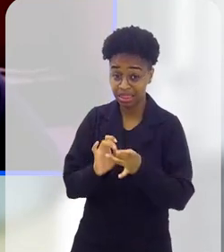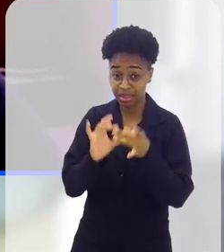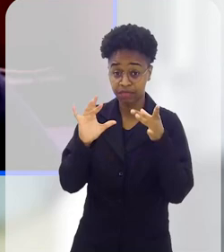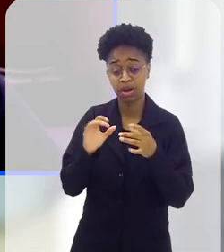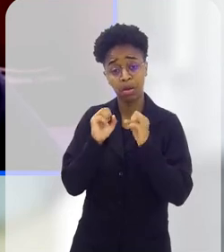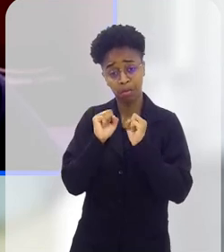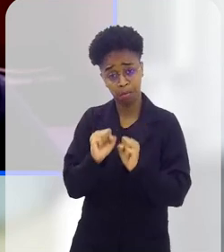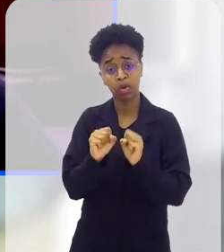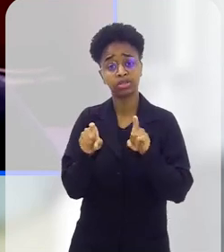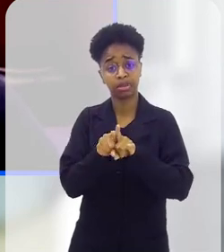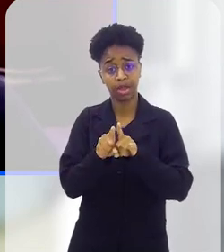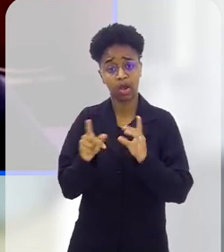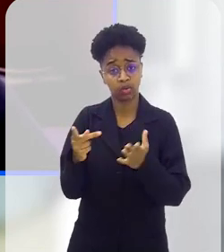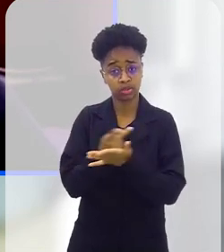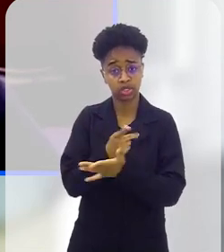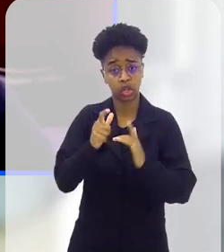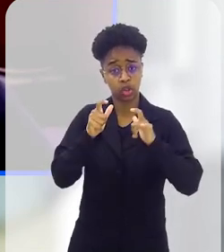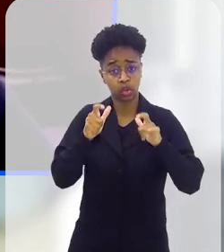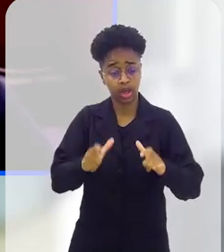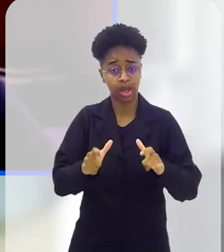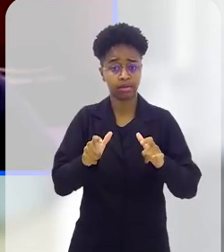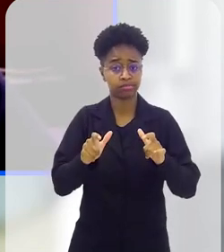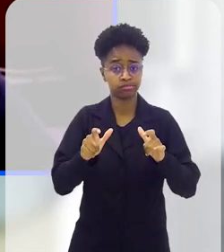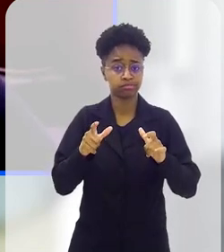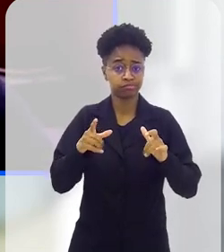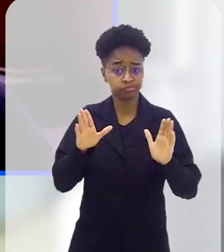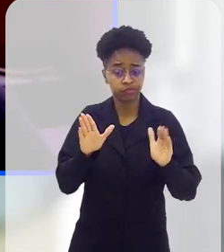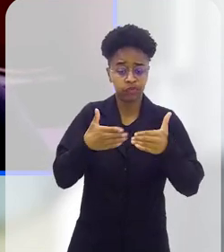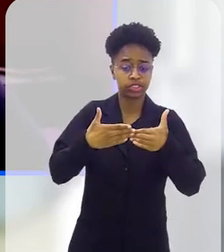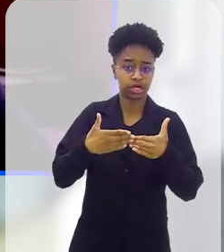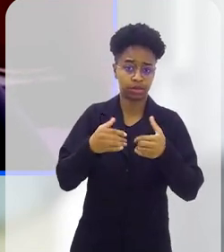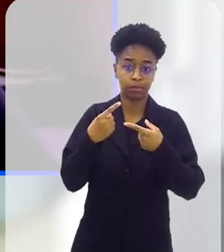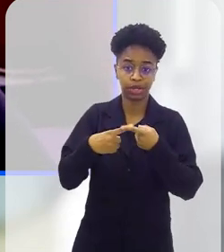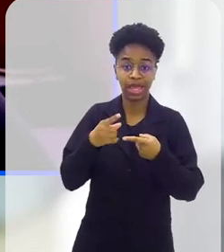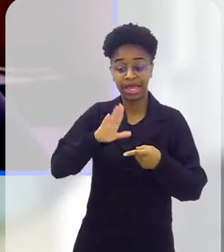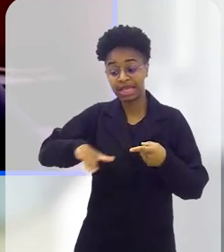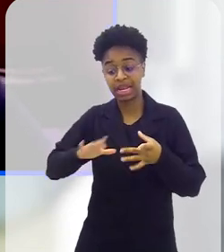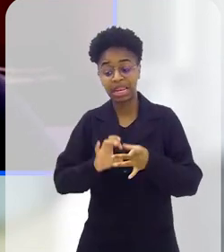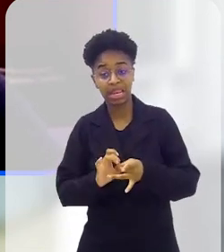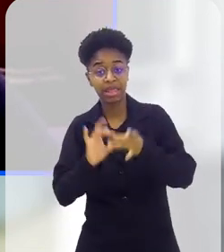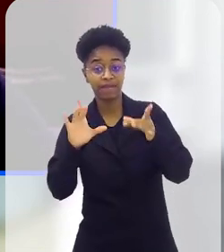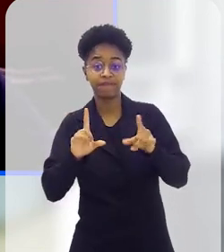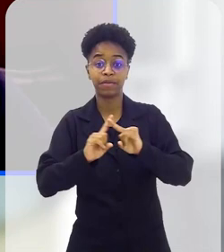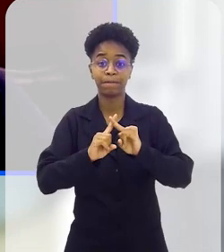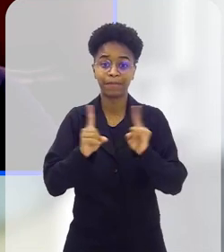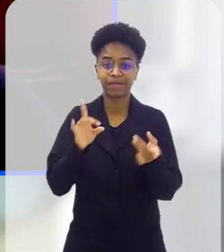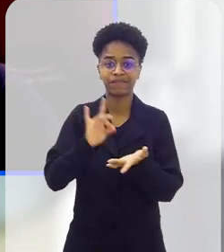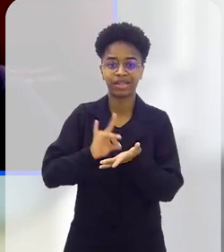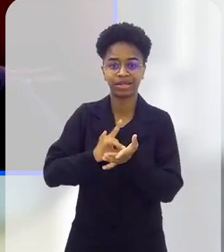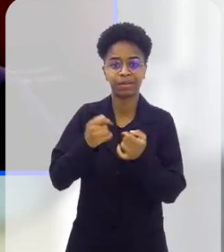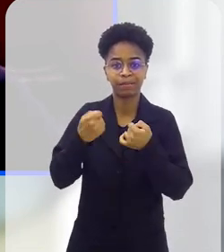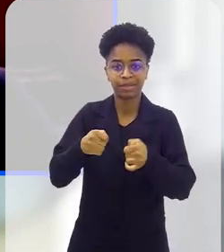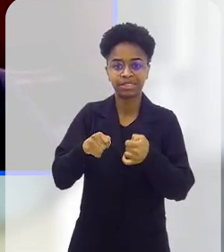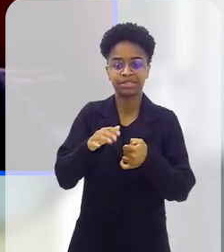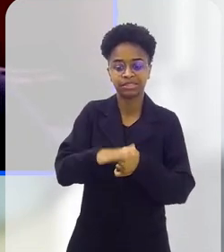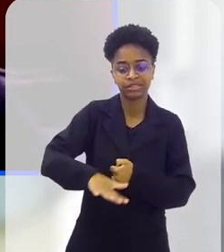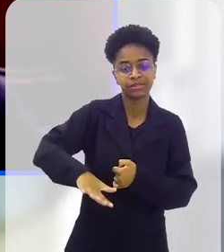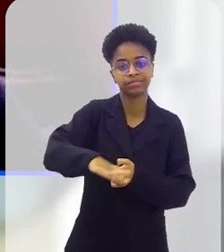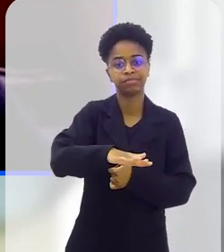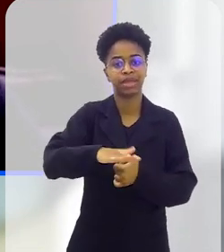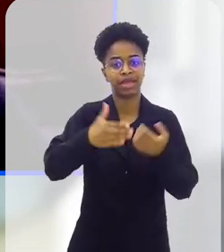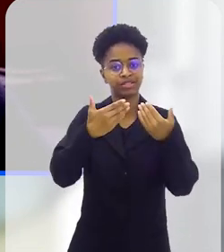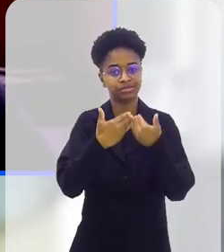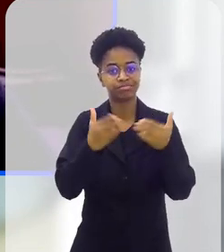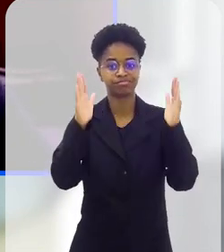o brincar livre pode se dar também em ambientes fechados, eles podem estar livres, mas com o livre é esse brincar,